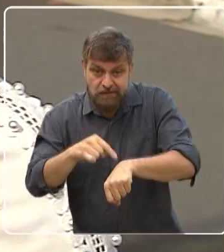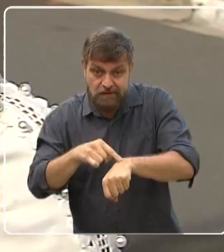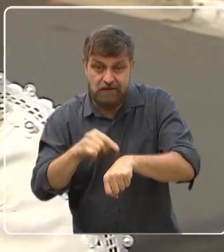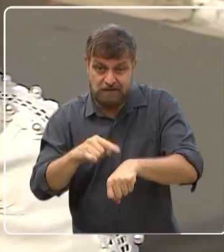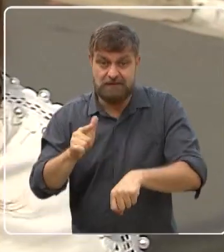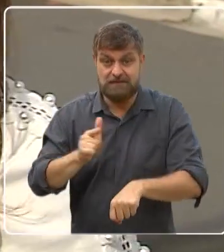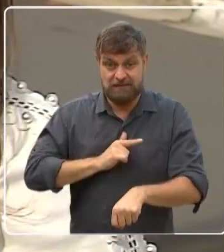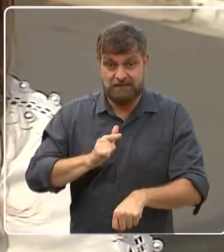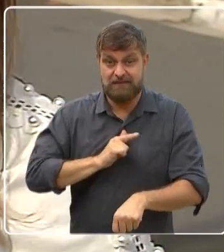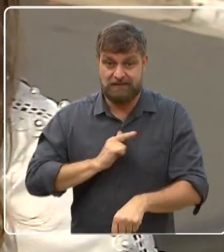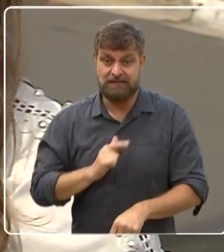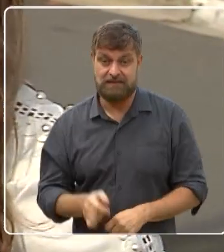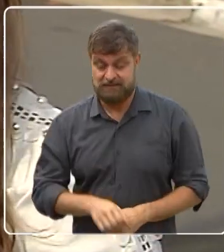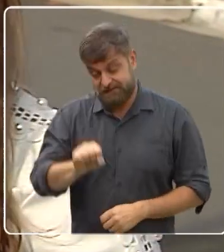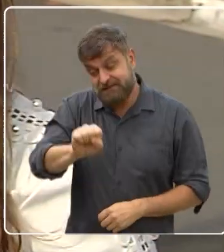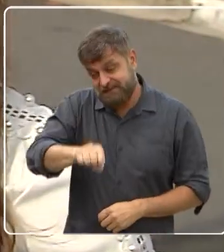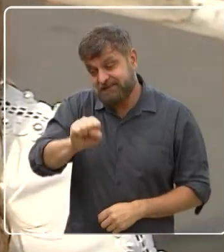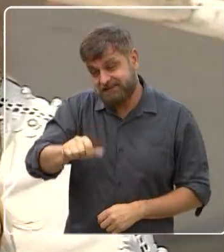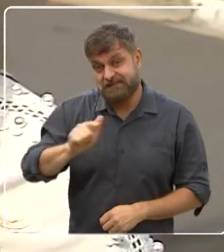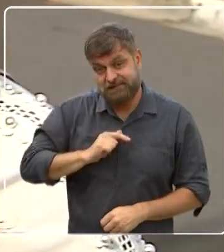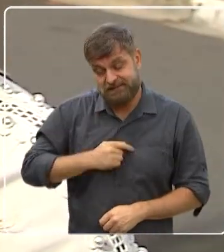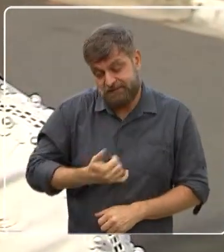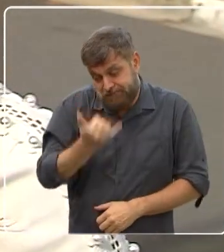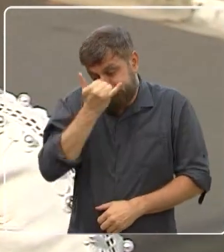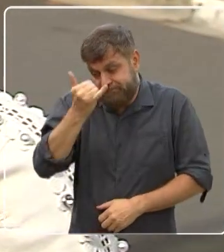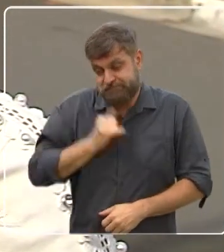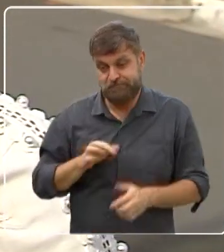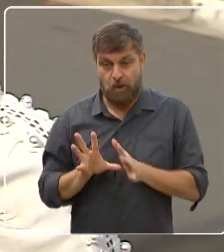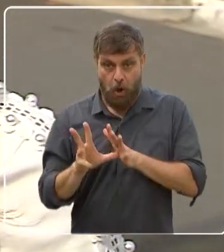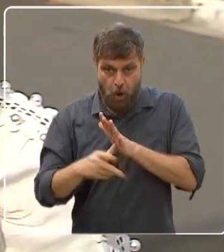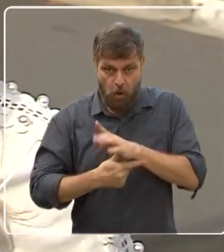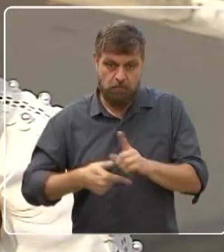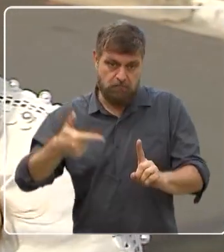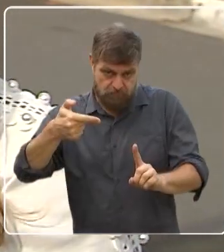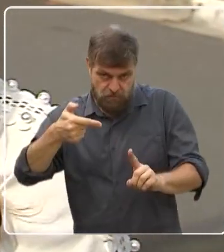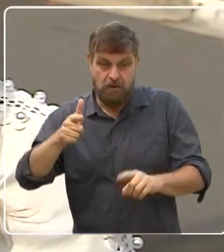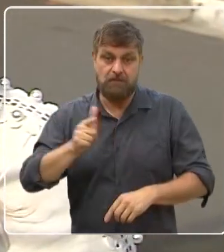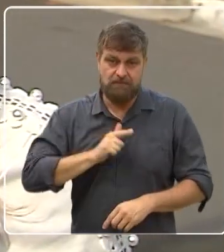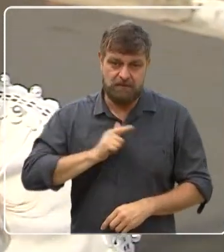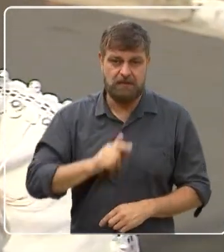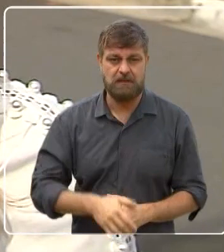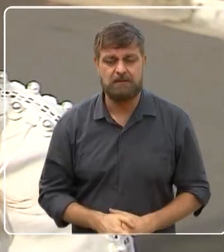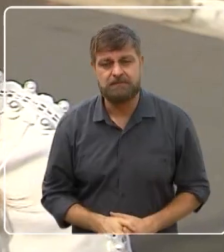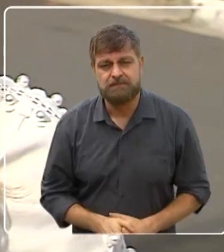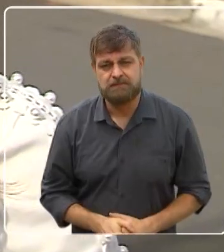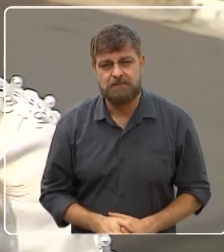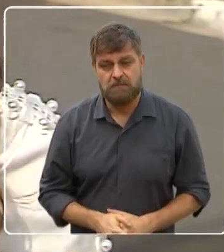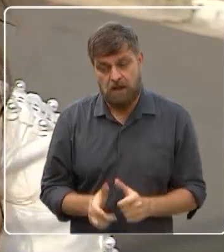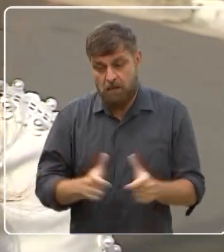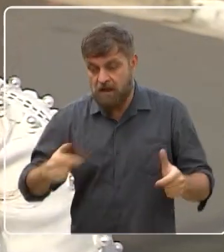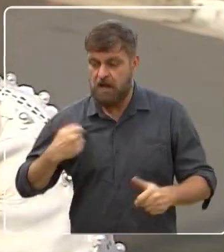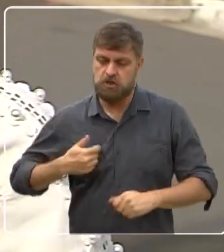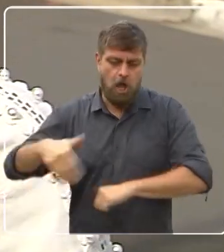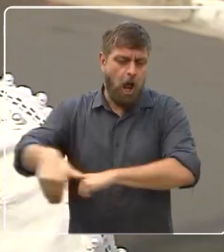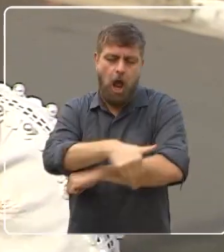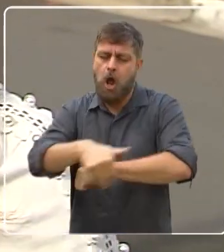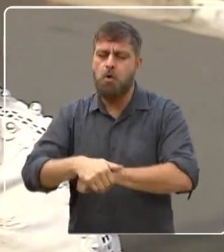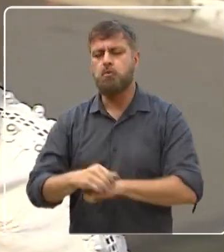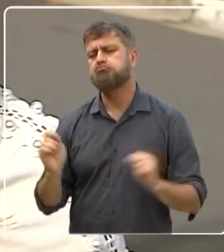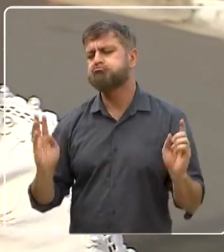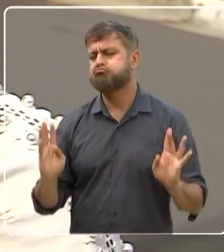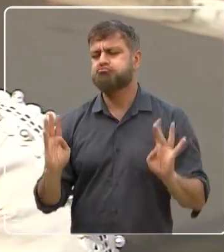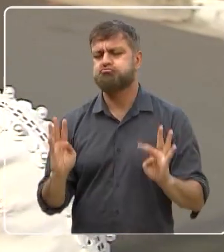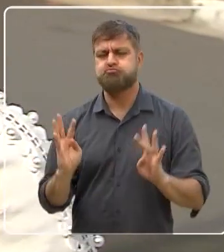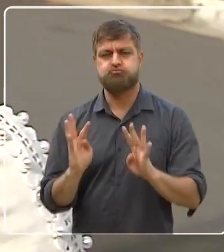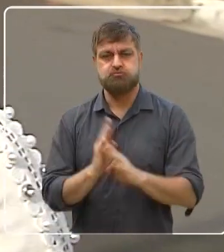algumas ocorrências de assalto, mas de violência que eu falo, assim, de não poder andar na rua. A gente ainda